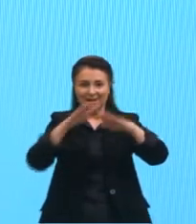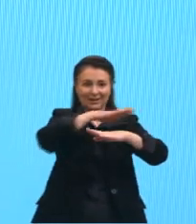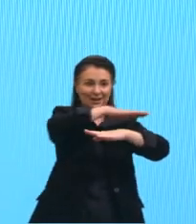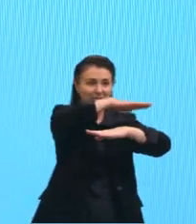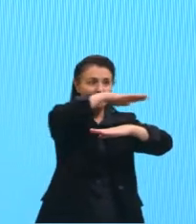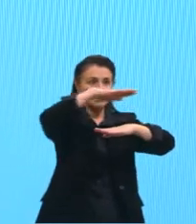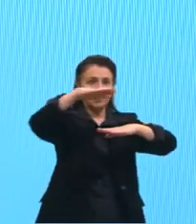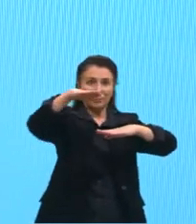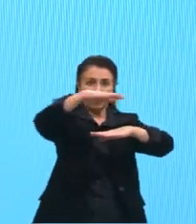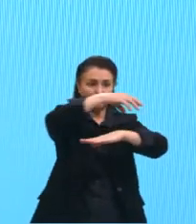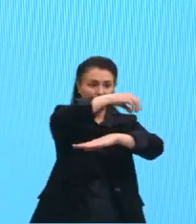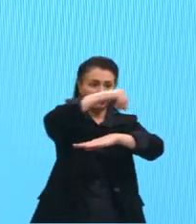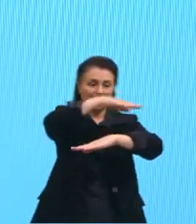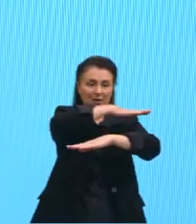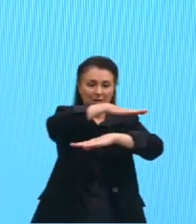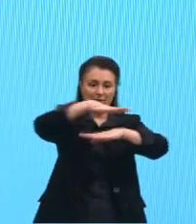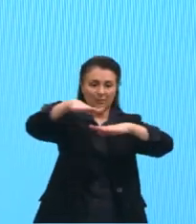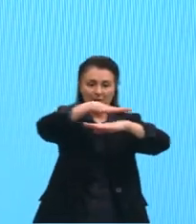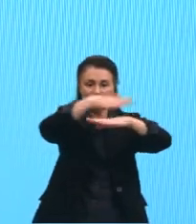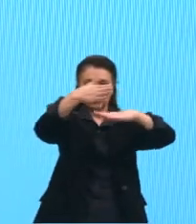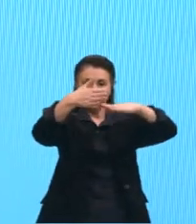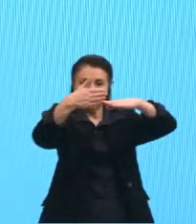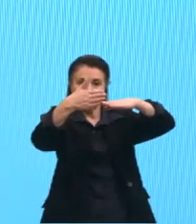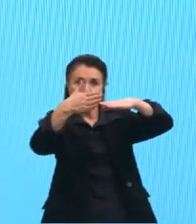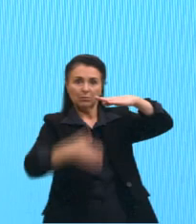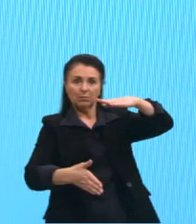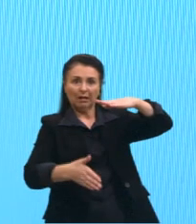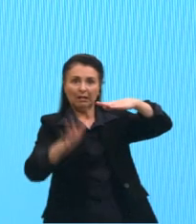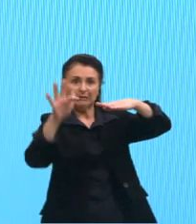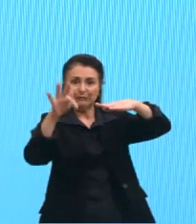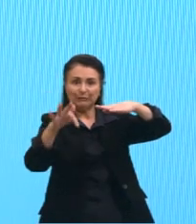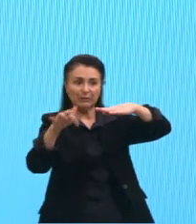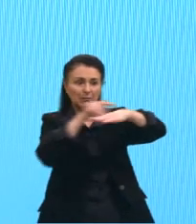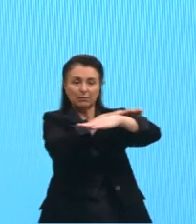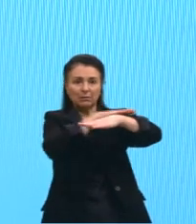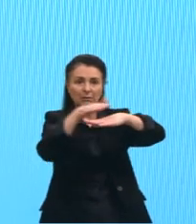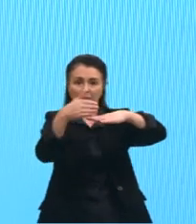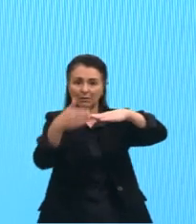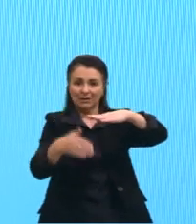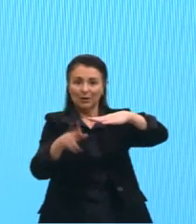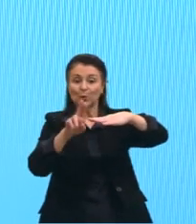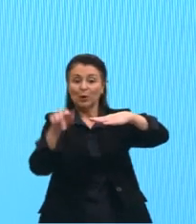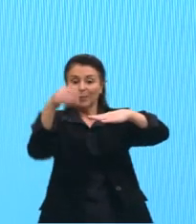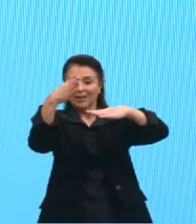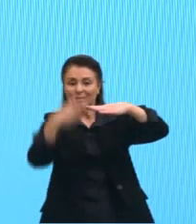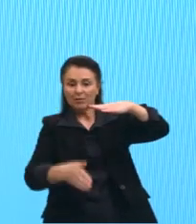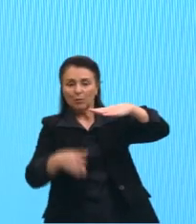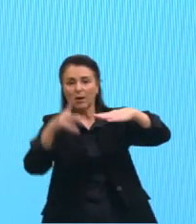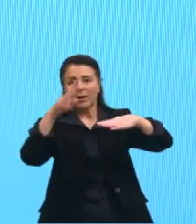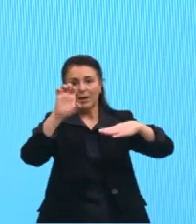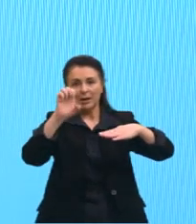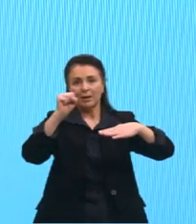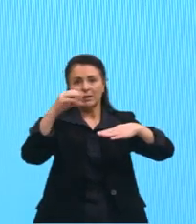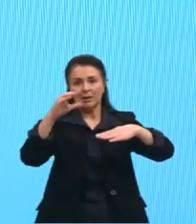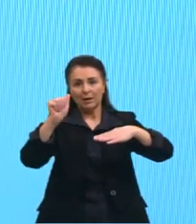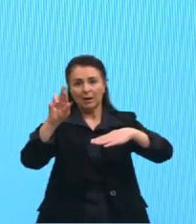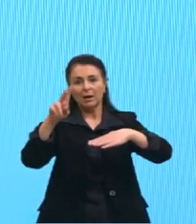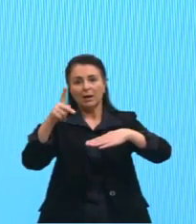esse final aí que o planalto vai ter, tá, gurizada? A gente chama isso de escarpa, aquela